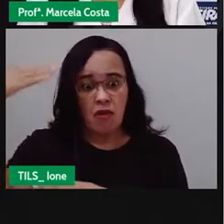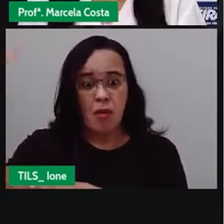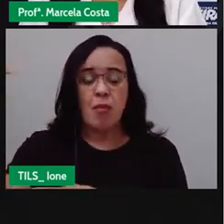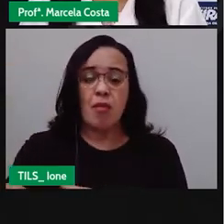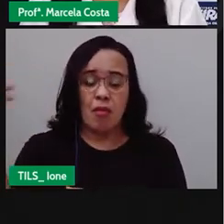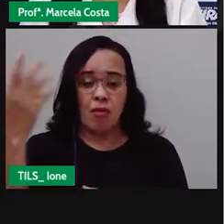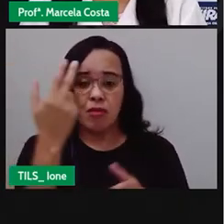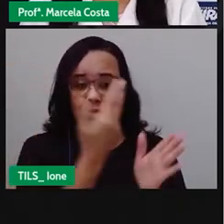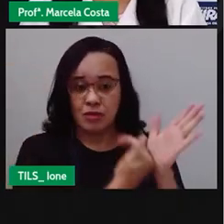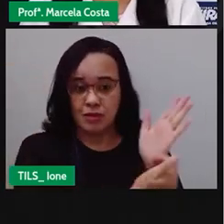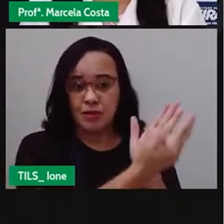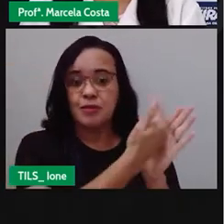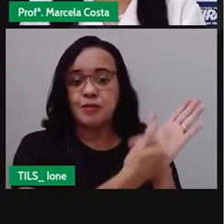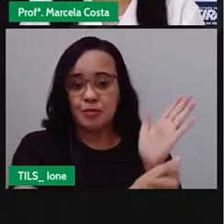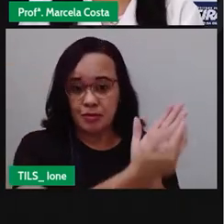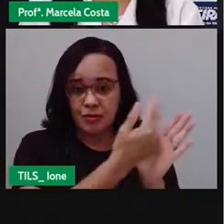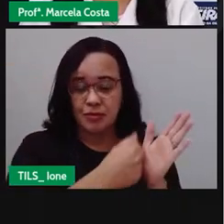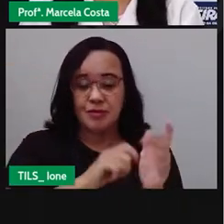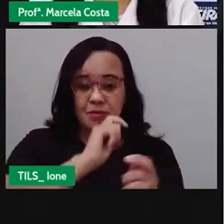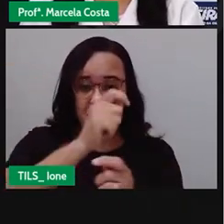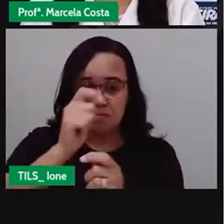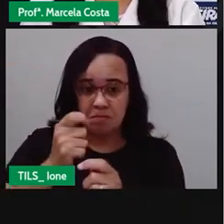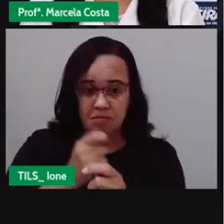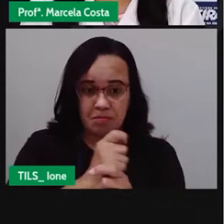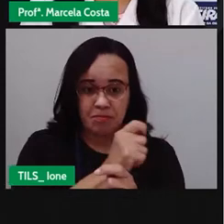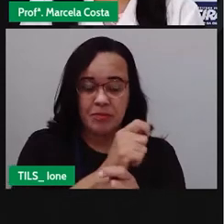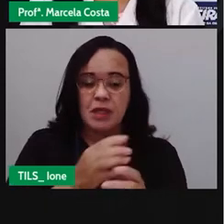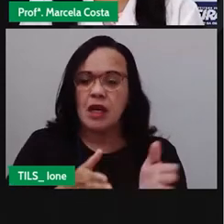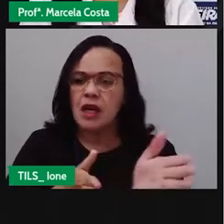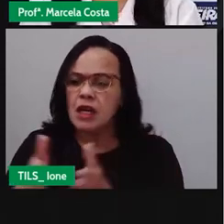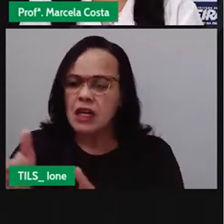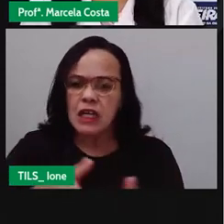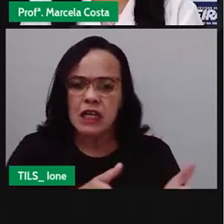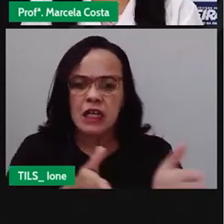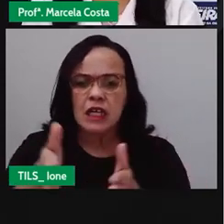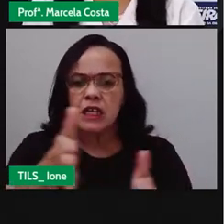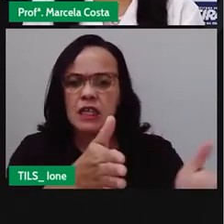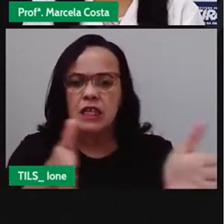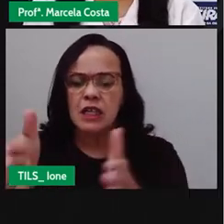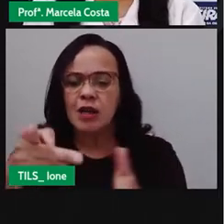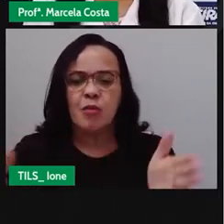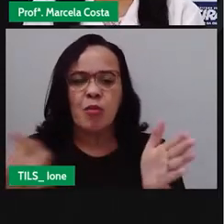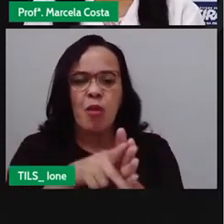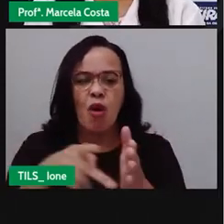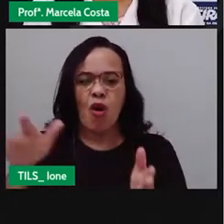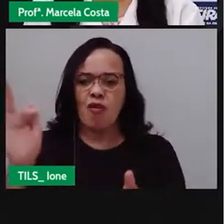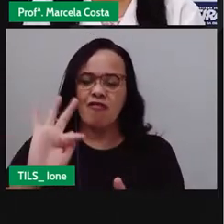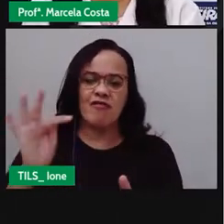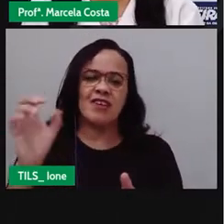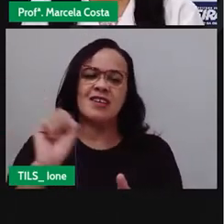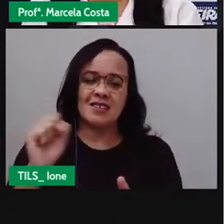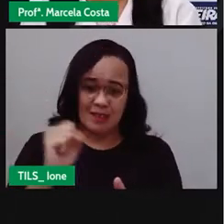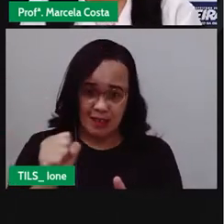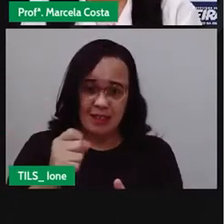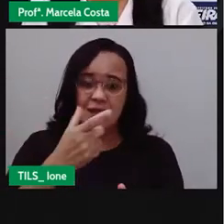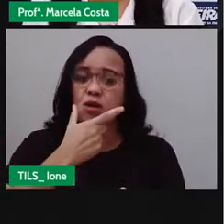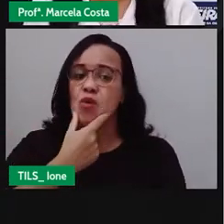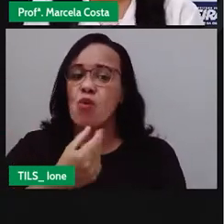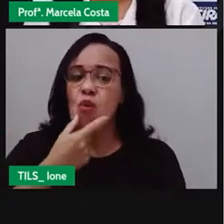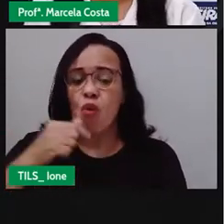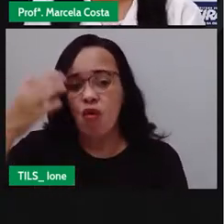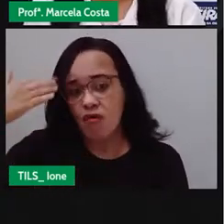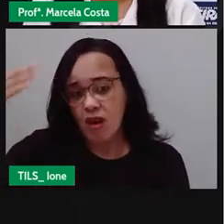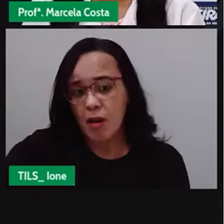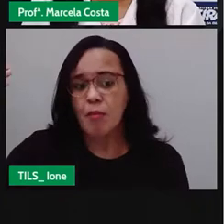que é a escultura Caminhos de Feira de Santana, que foi feita pelo artista plástico Juraci Dória, né, um